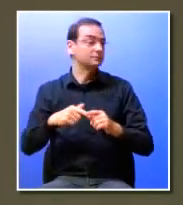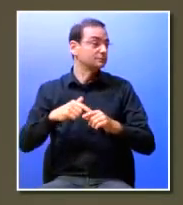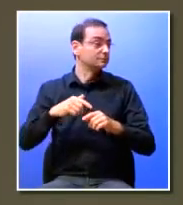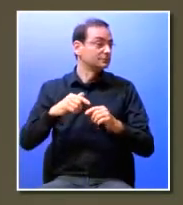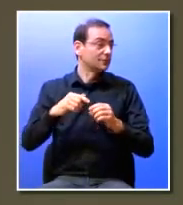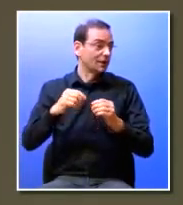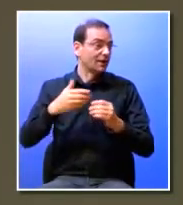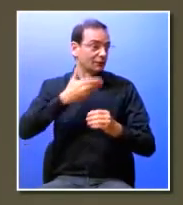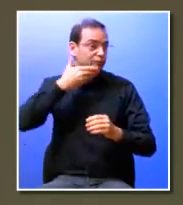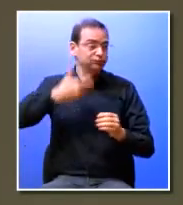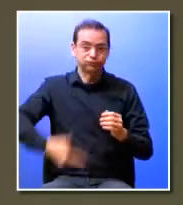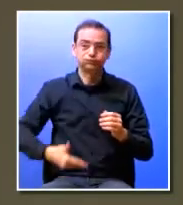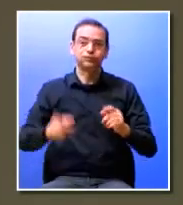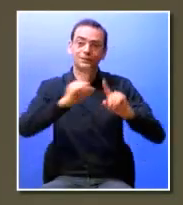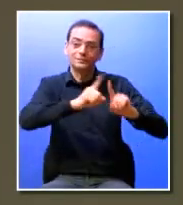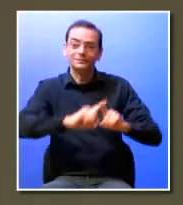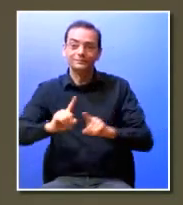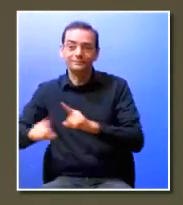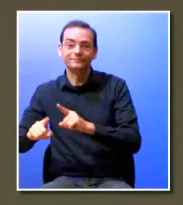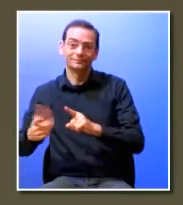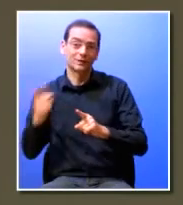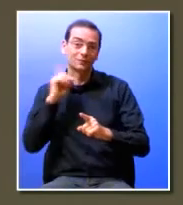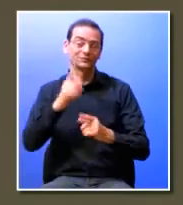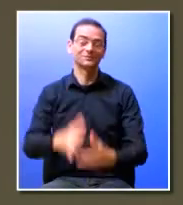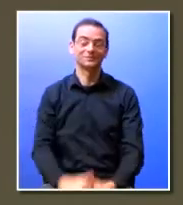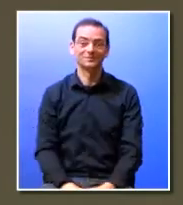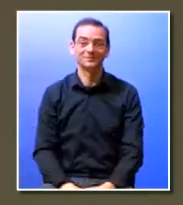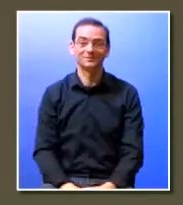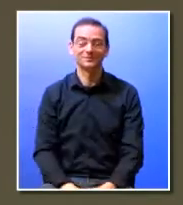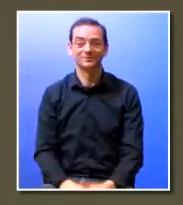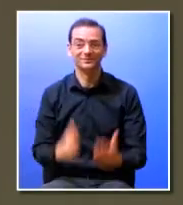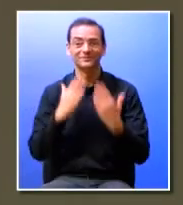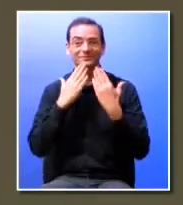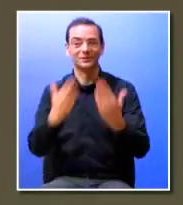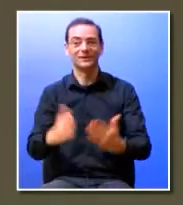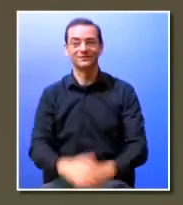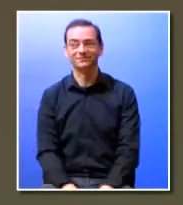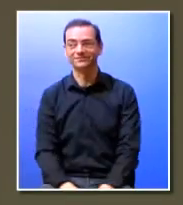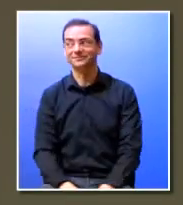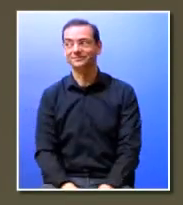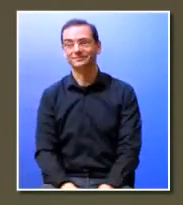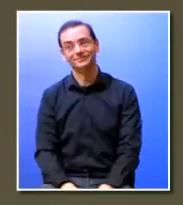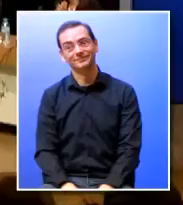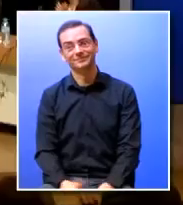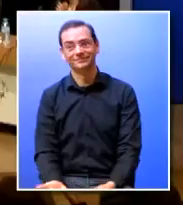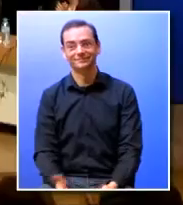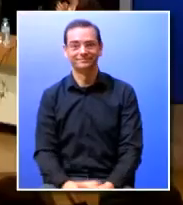sem dúvida a trabalhar as soft skills também obrigada muito obrigada